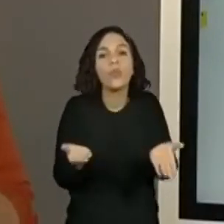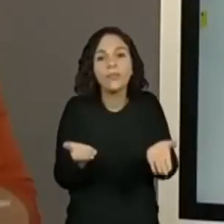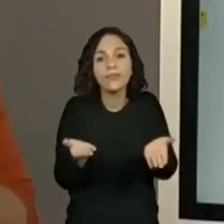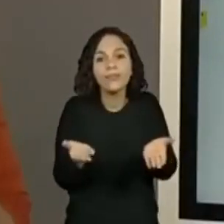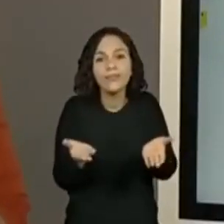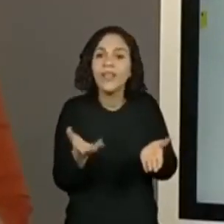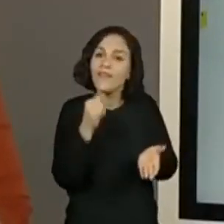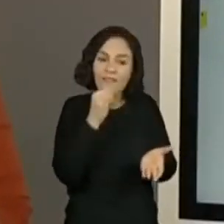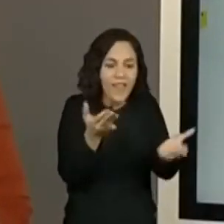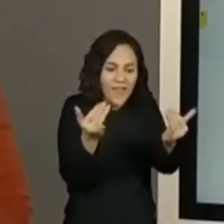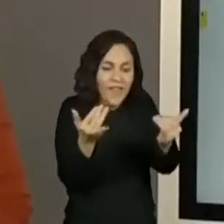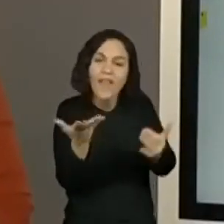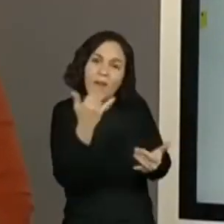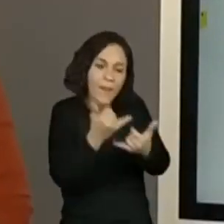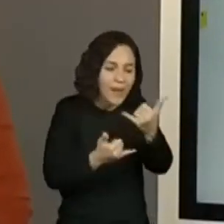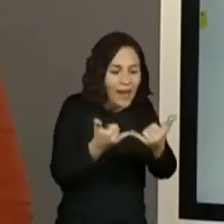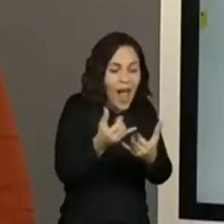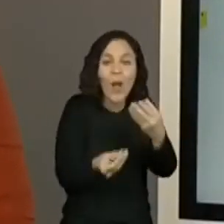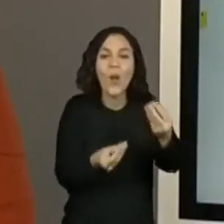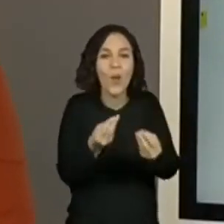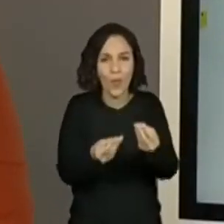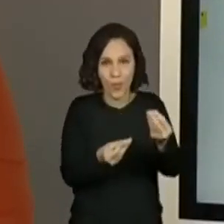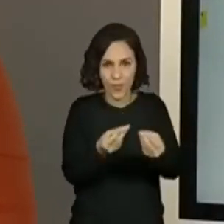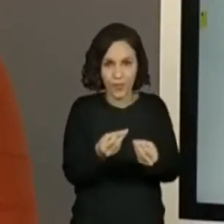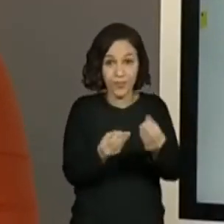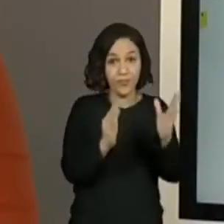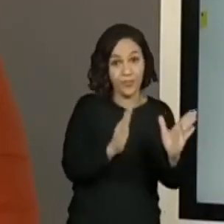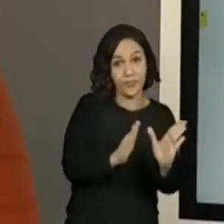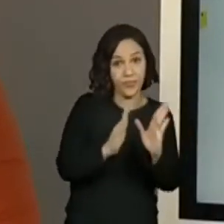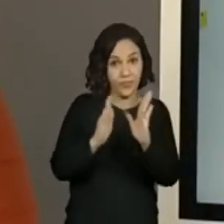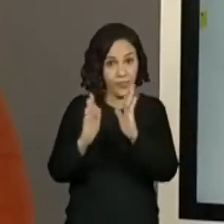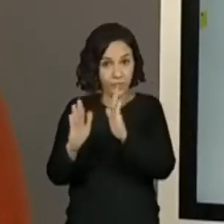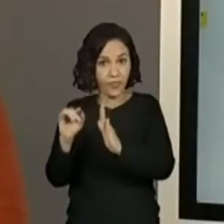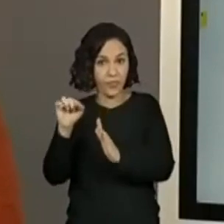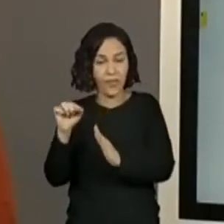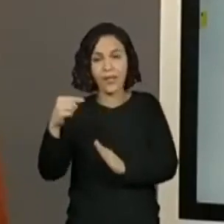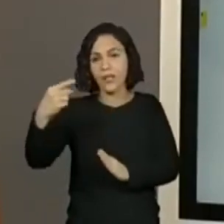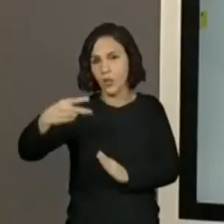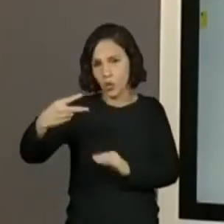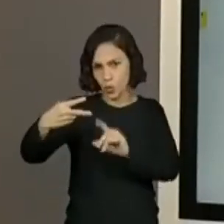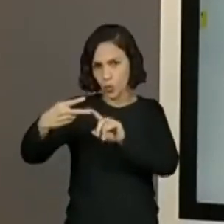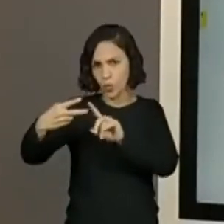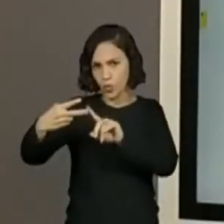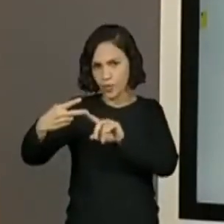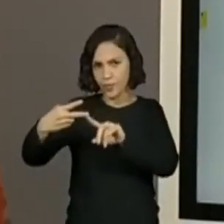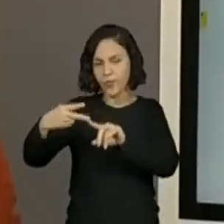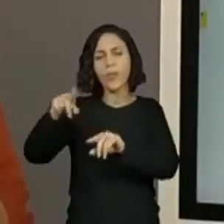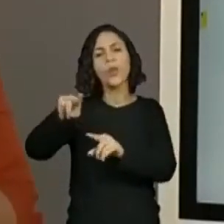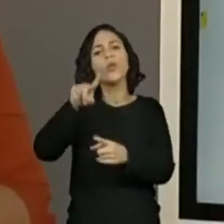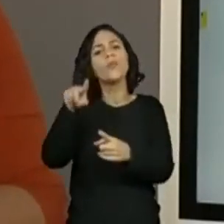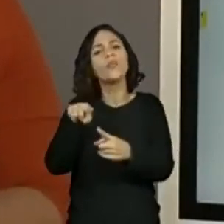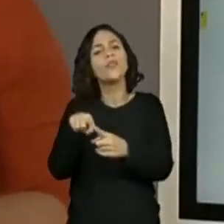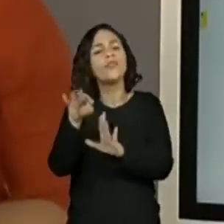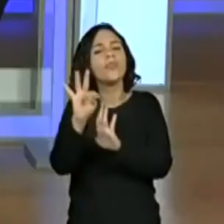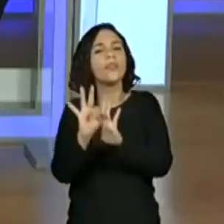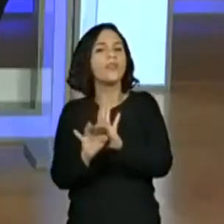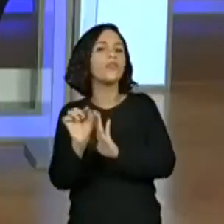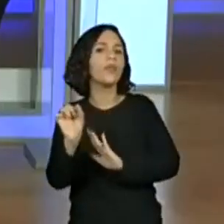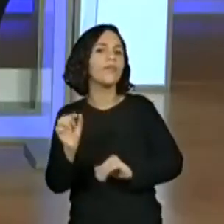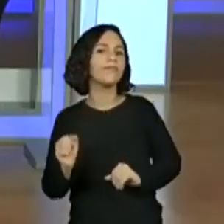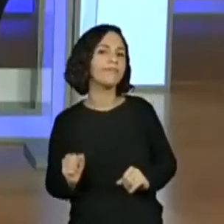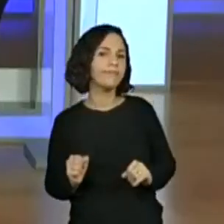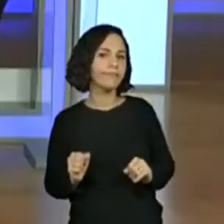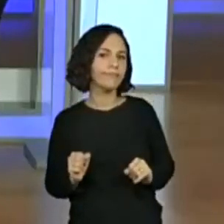ensinar a brincar de amarelinha. E neste caso, qual é a finalidade deste texto? Ai...